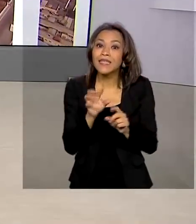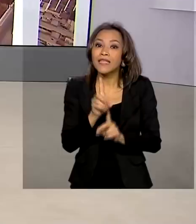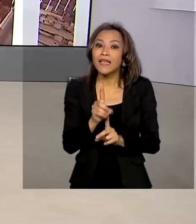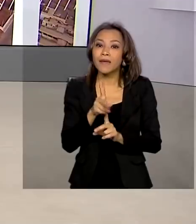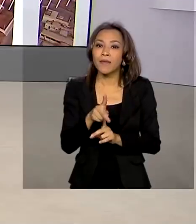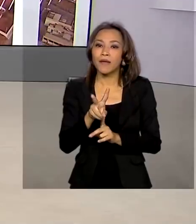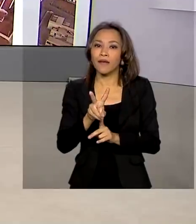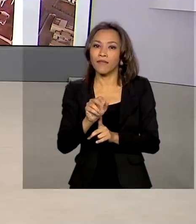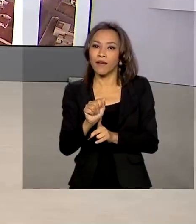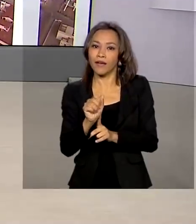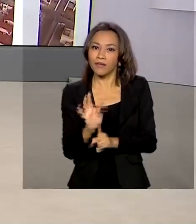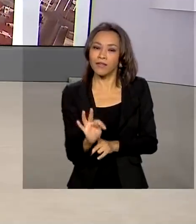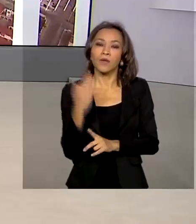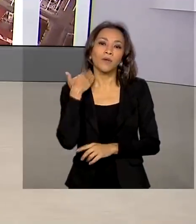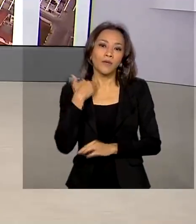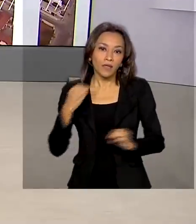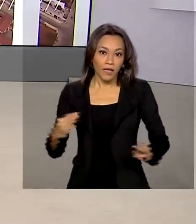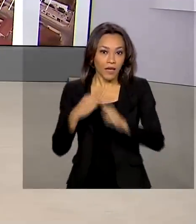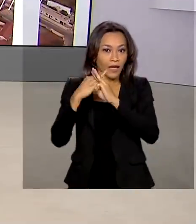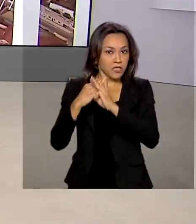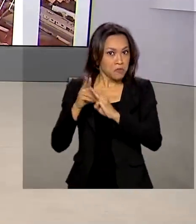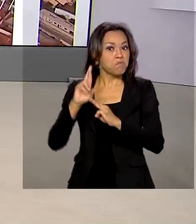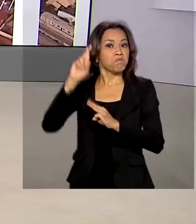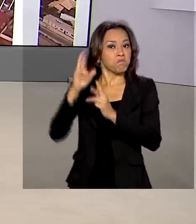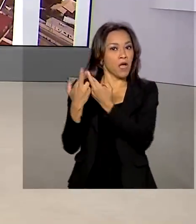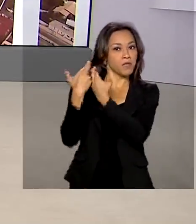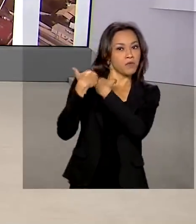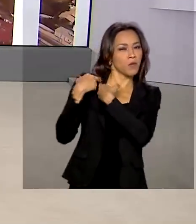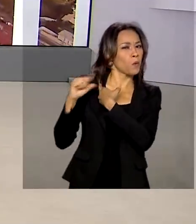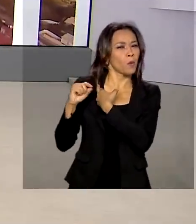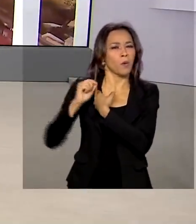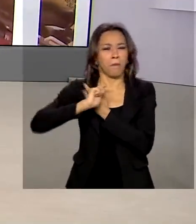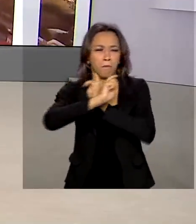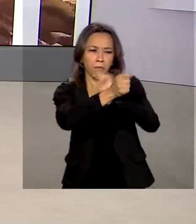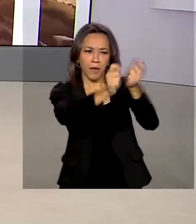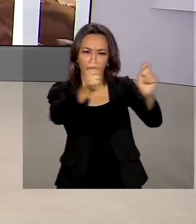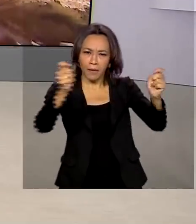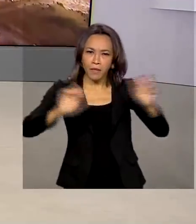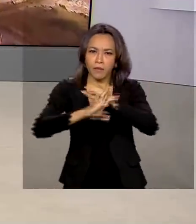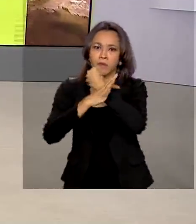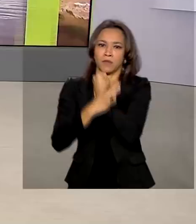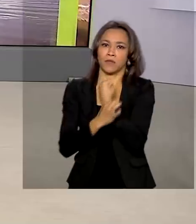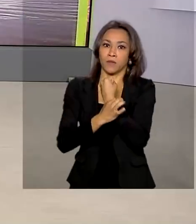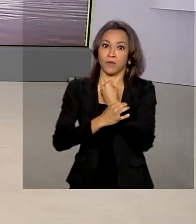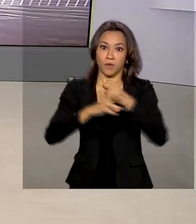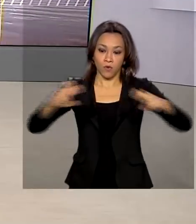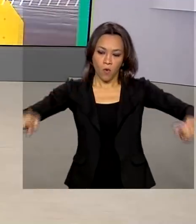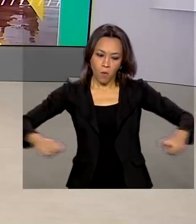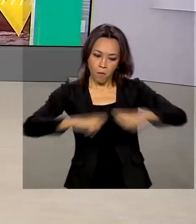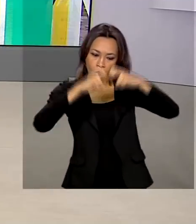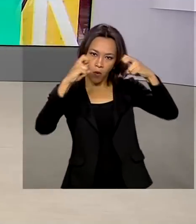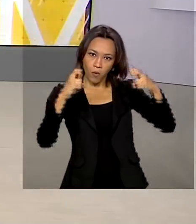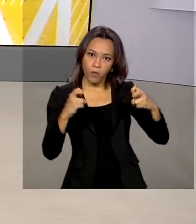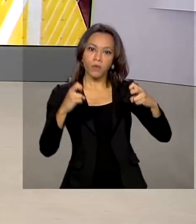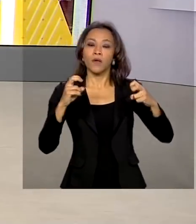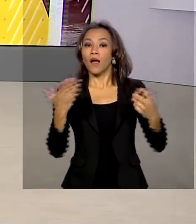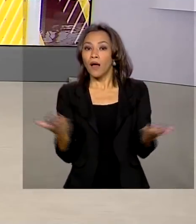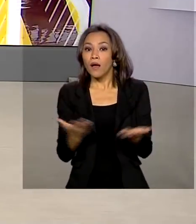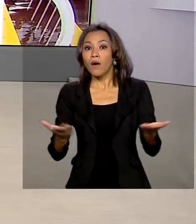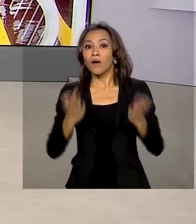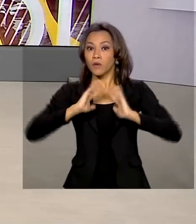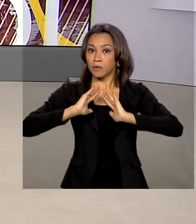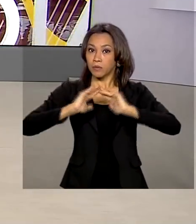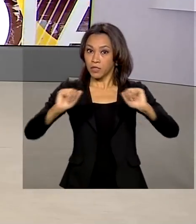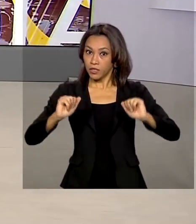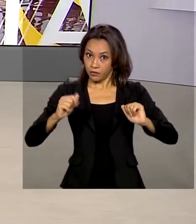Caixa Econômica Federal passa a ser responsável pelo pagamento do seguro obrigatório para acidentes de trânsito. Agora, os pedidos